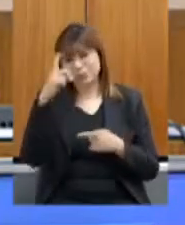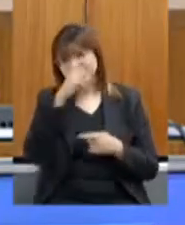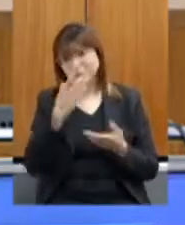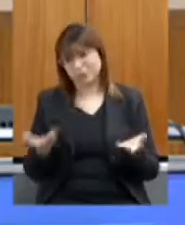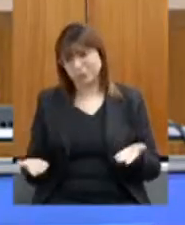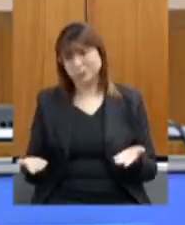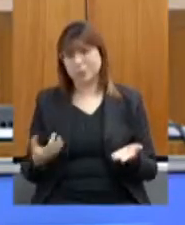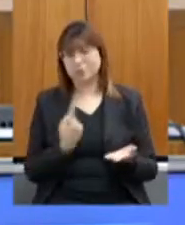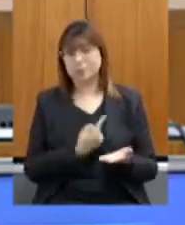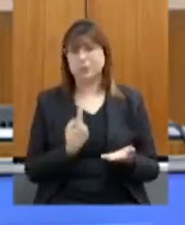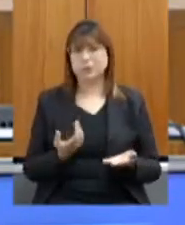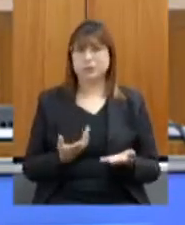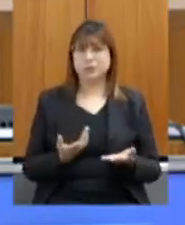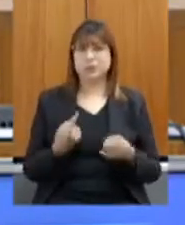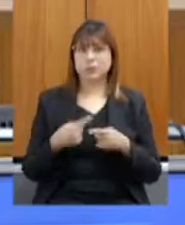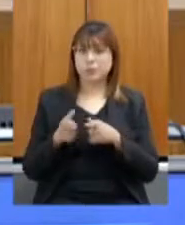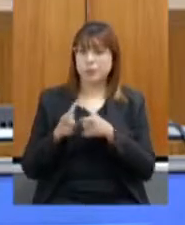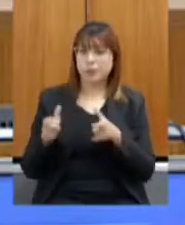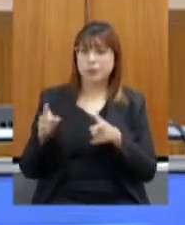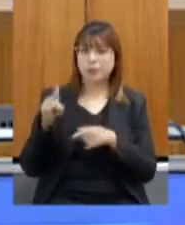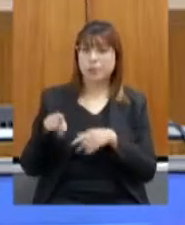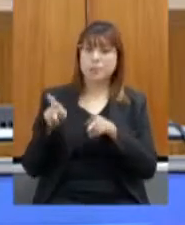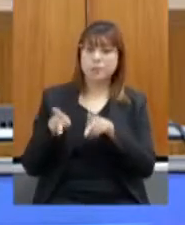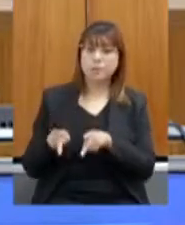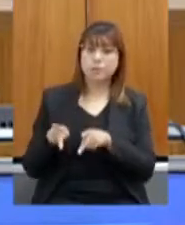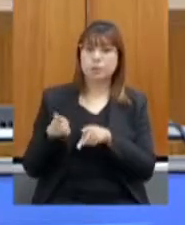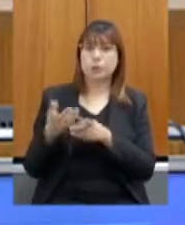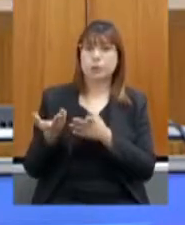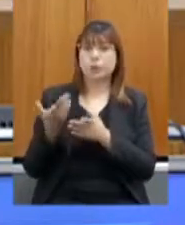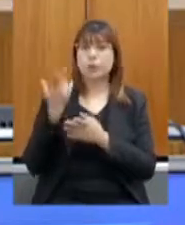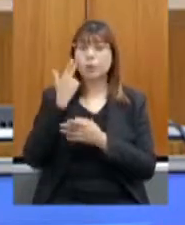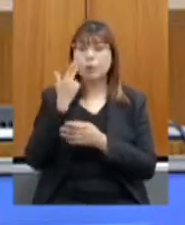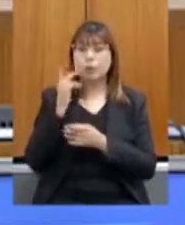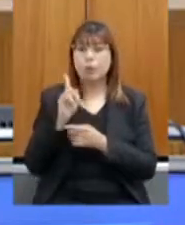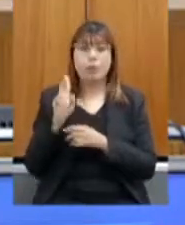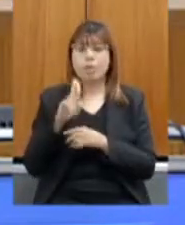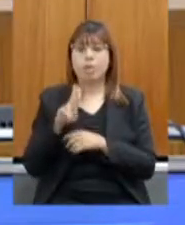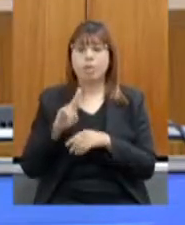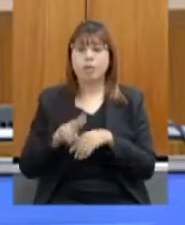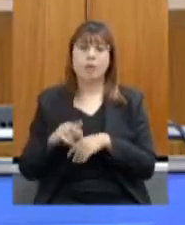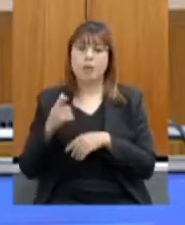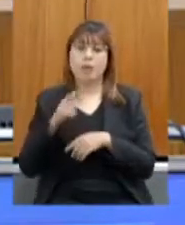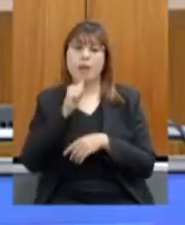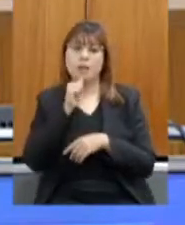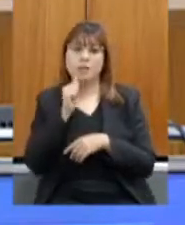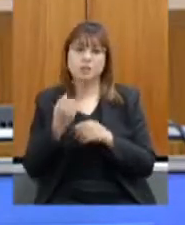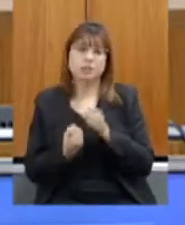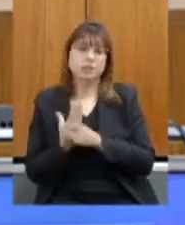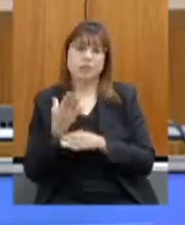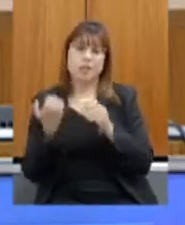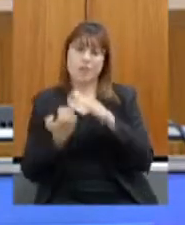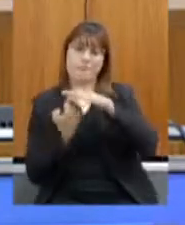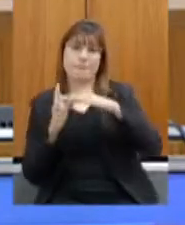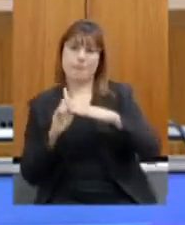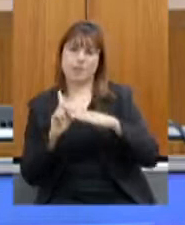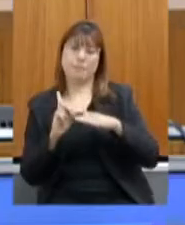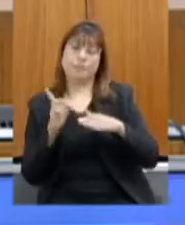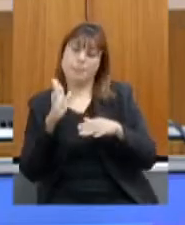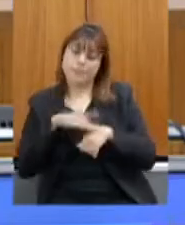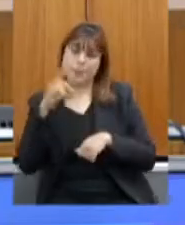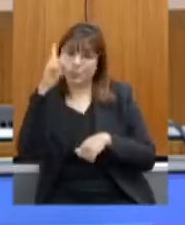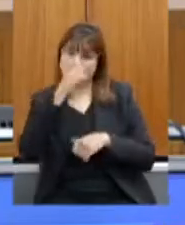quase a sua totalidade são de pessoas físicas se não de pessoas jurídicas que isso dificulta muito o acesso